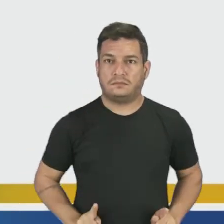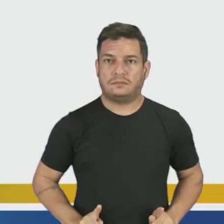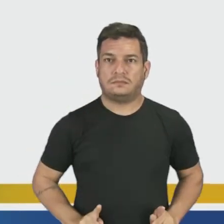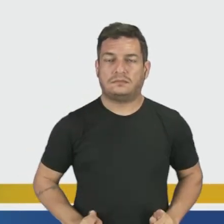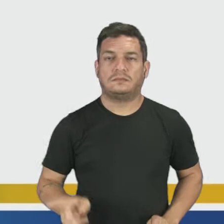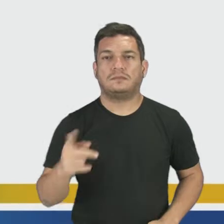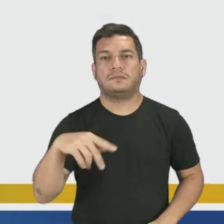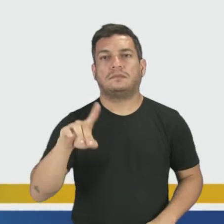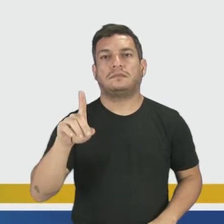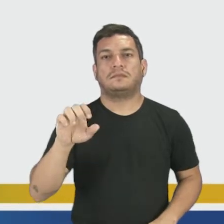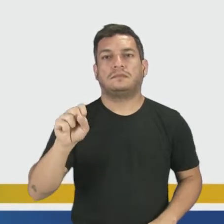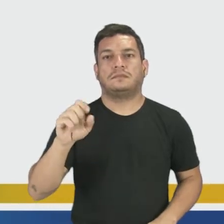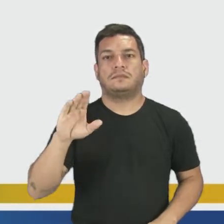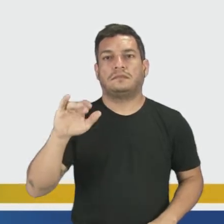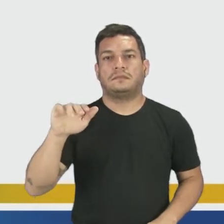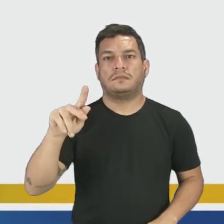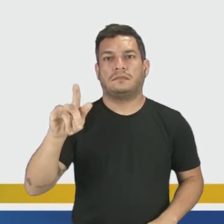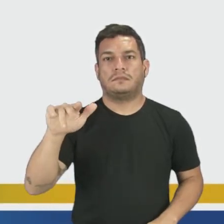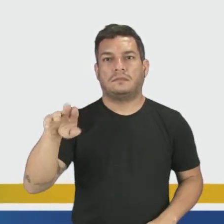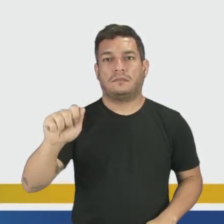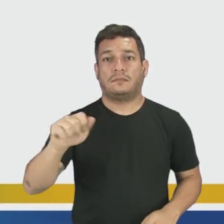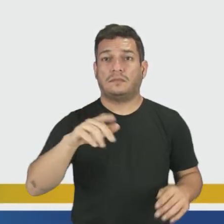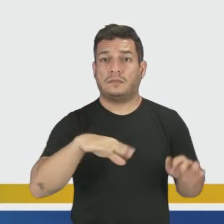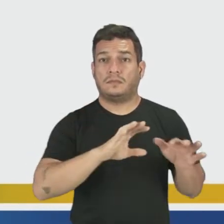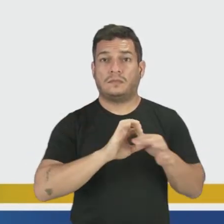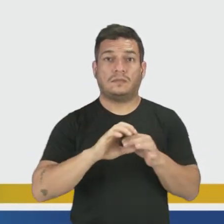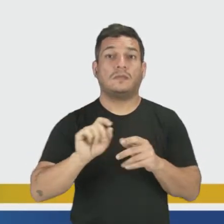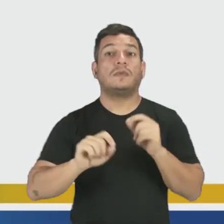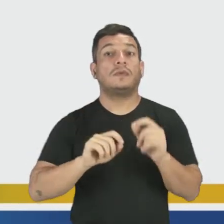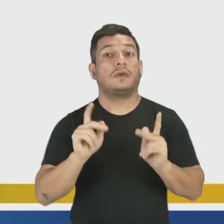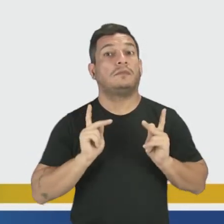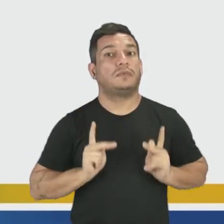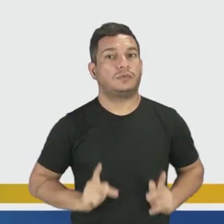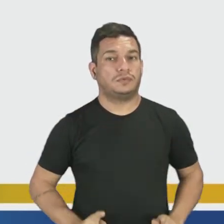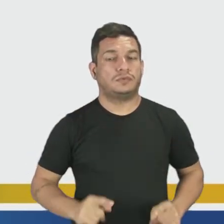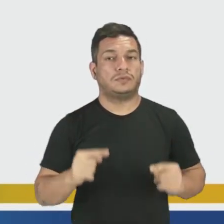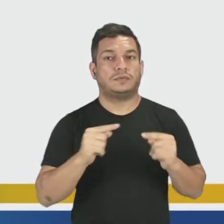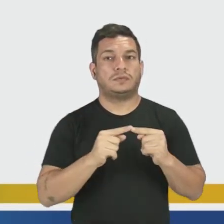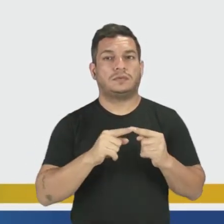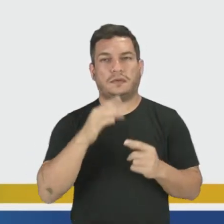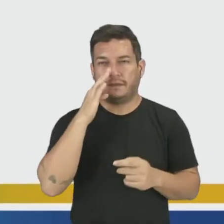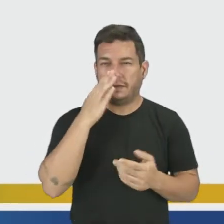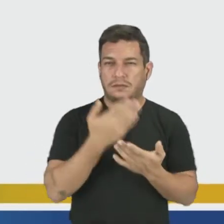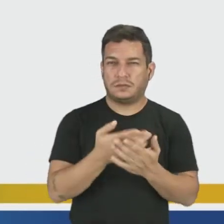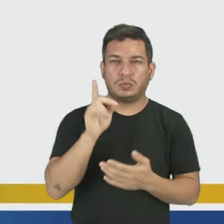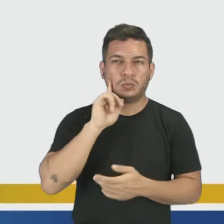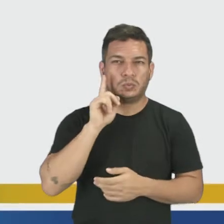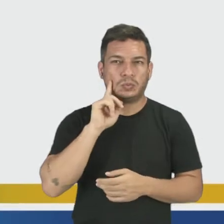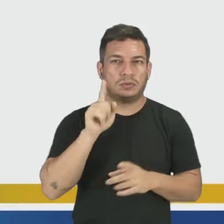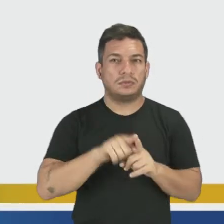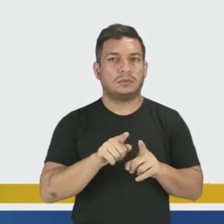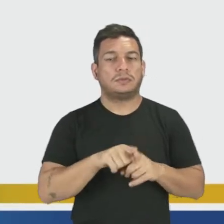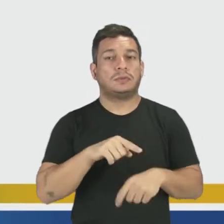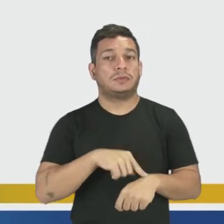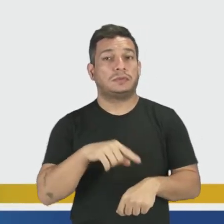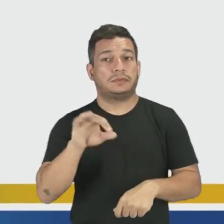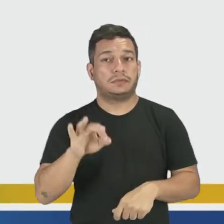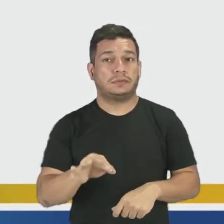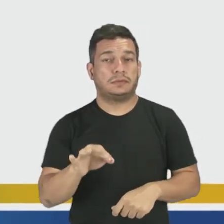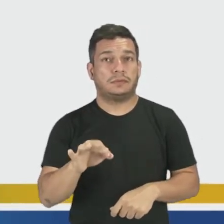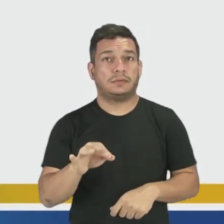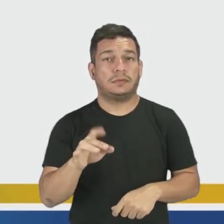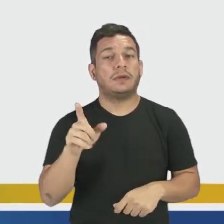será uma pessoa disciplinada, organizada nas suas atividades, assistindo às aulas todos os dias, nos seus horários.